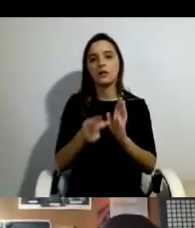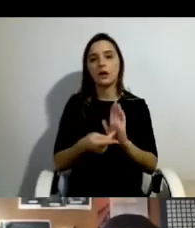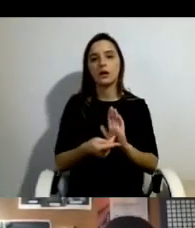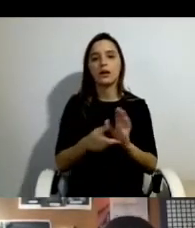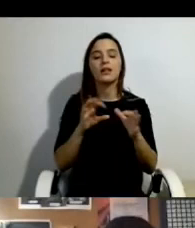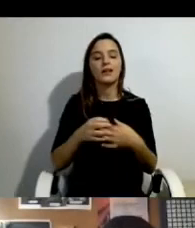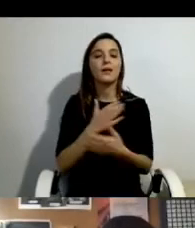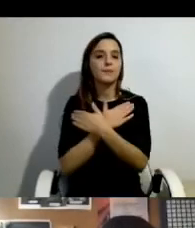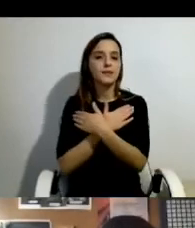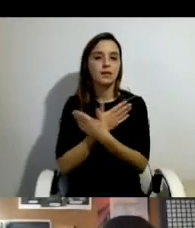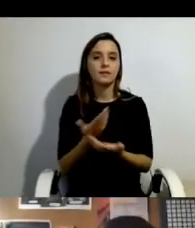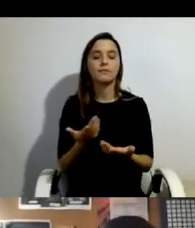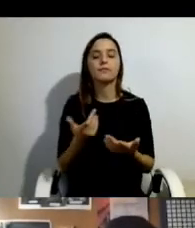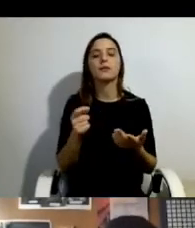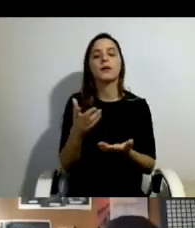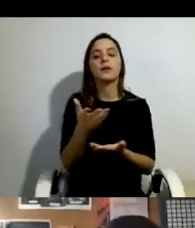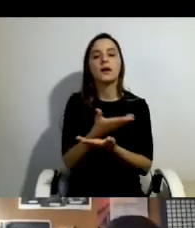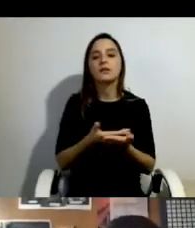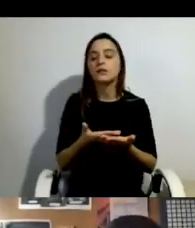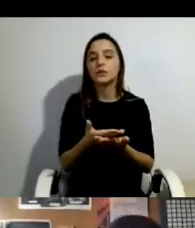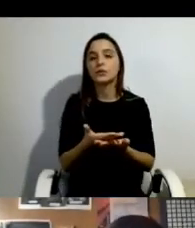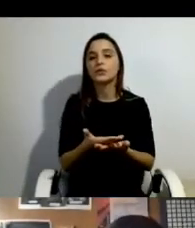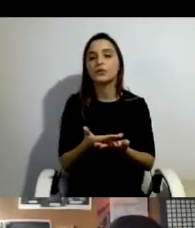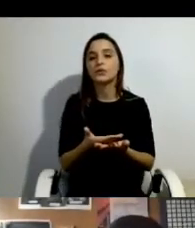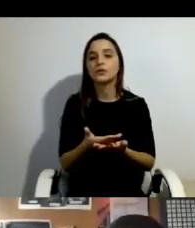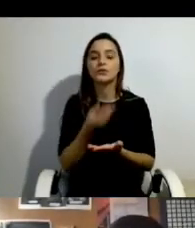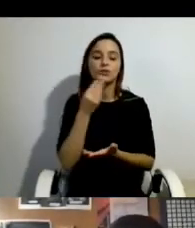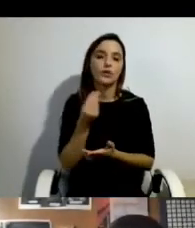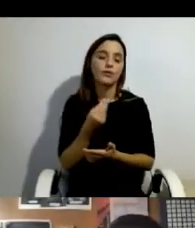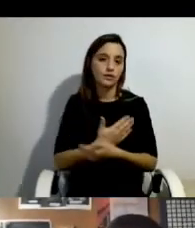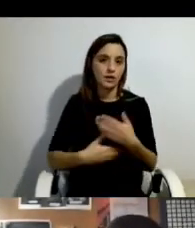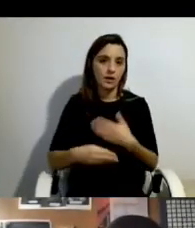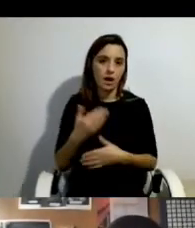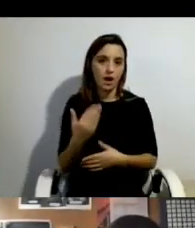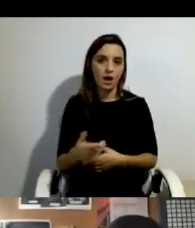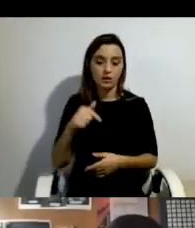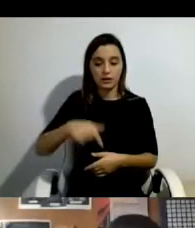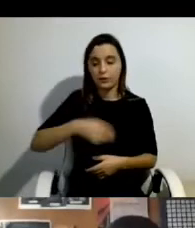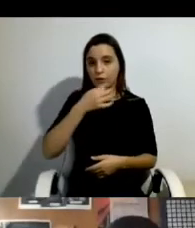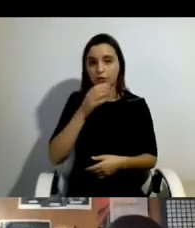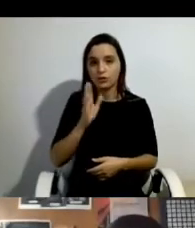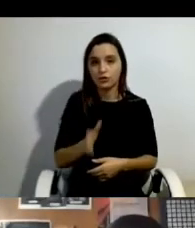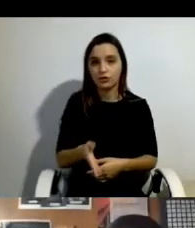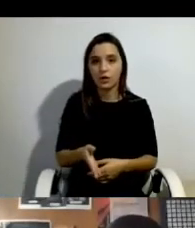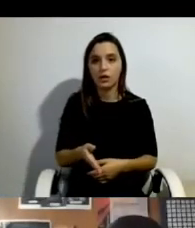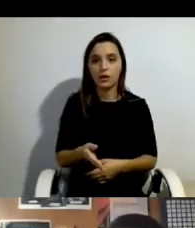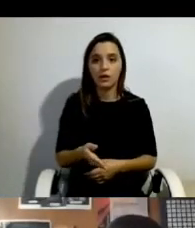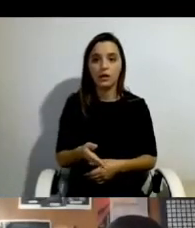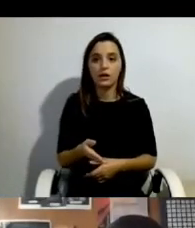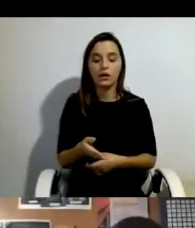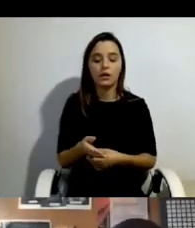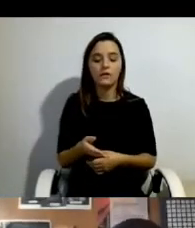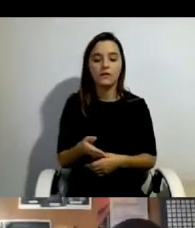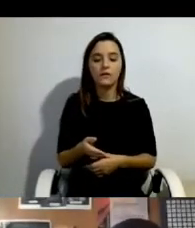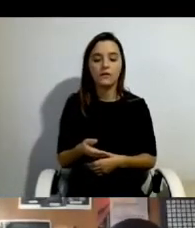amizade e das relações dos jovens com deficiência, que já se falou muito aqui na socialização por mar e na socialização por